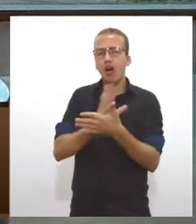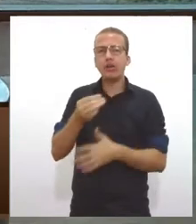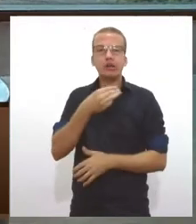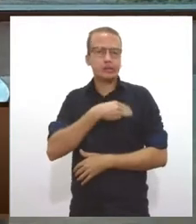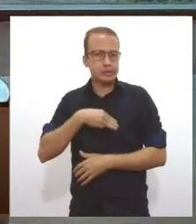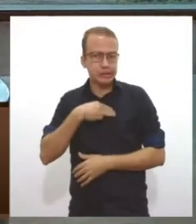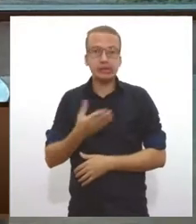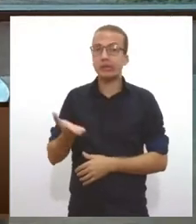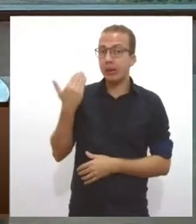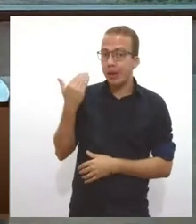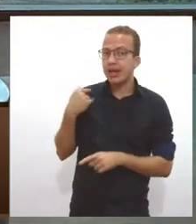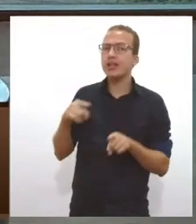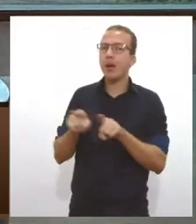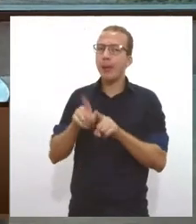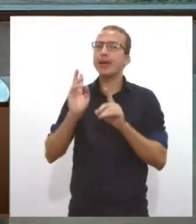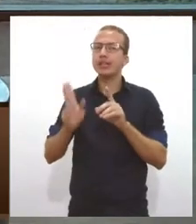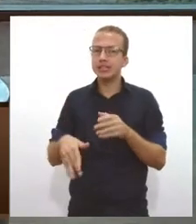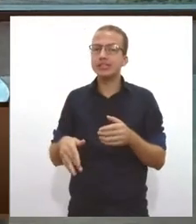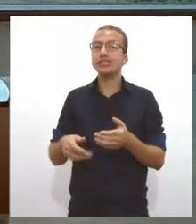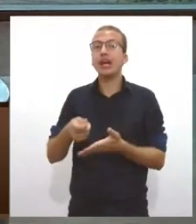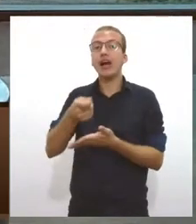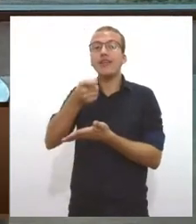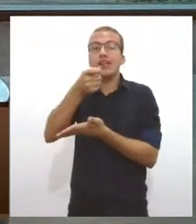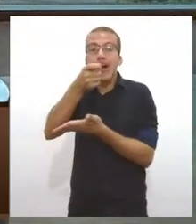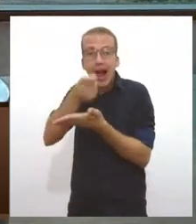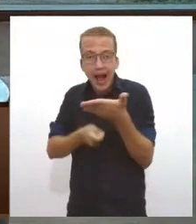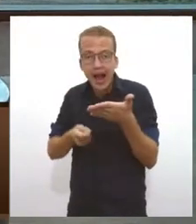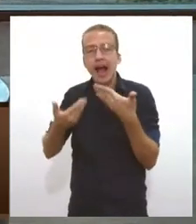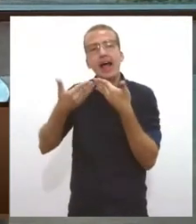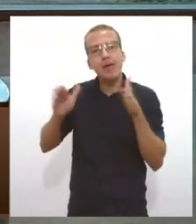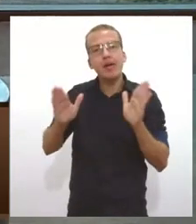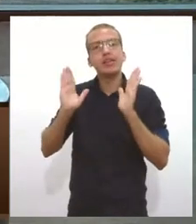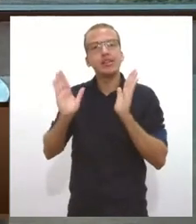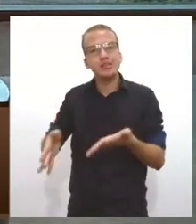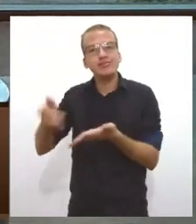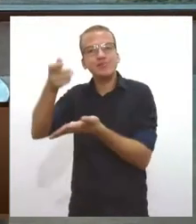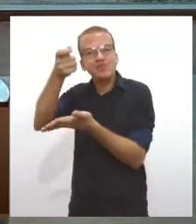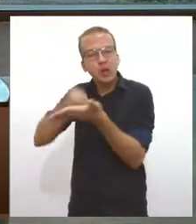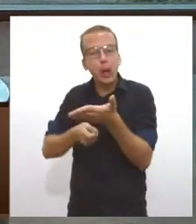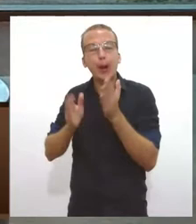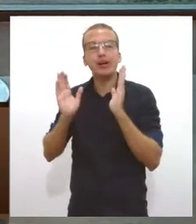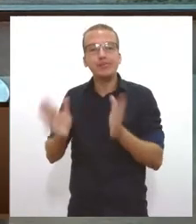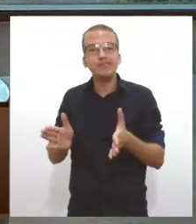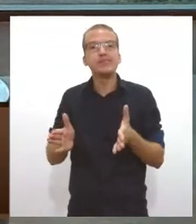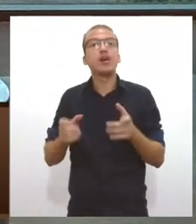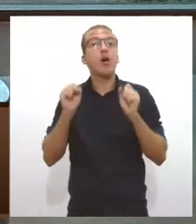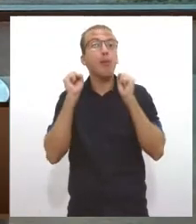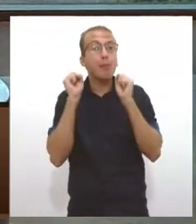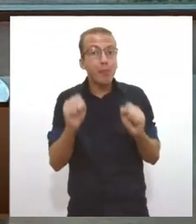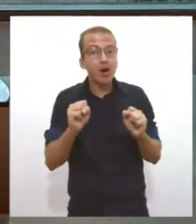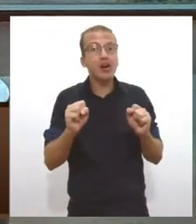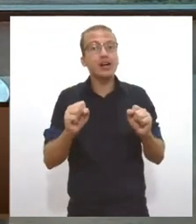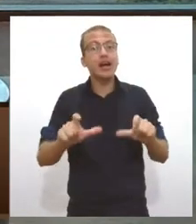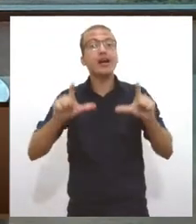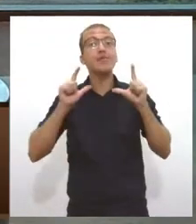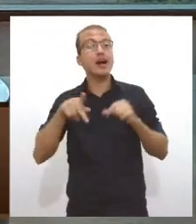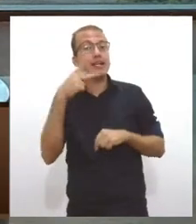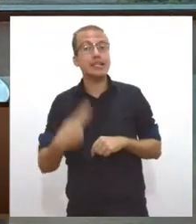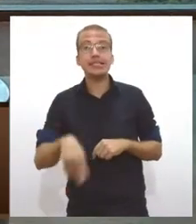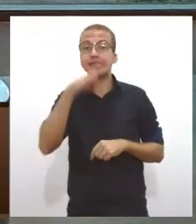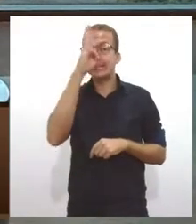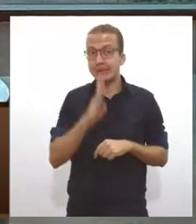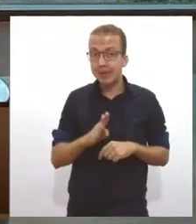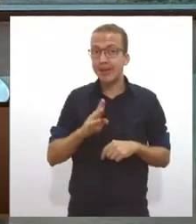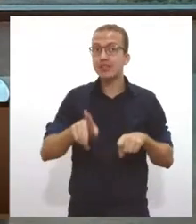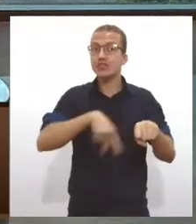pontos aí do texto, poderia estar levando a imagem do Brasil para o exterior de forma negativa e prejudicando no futuro